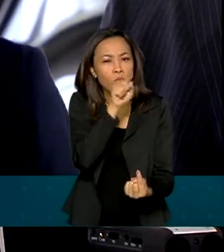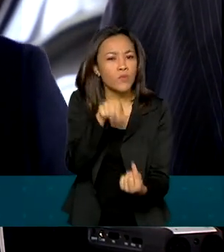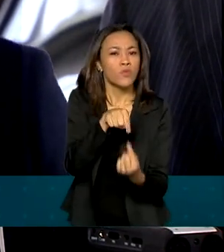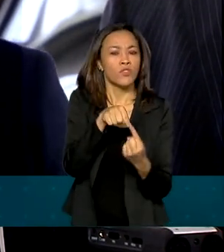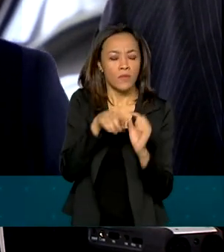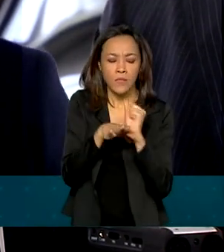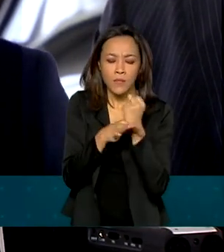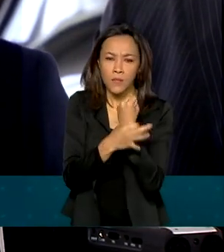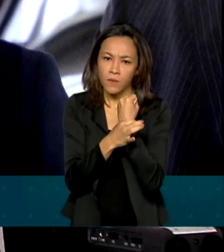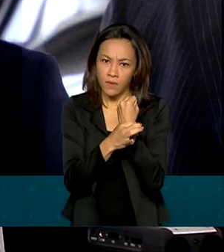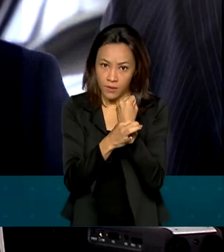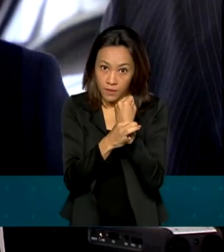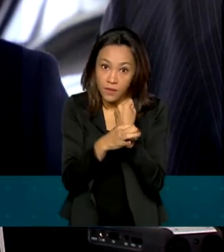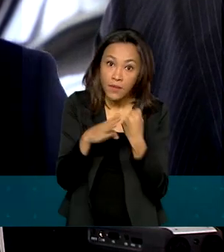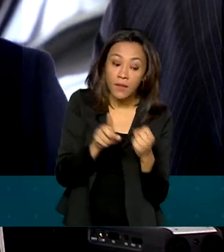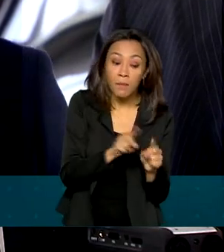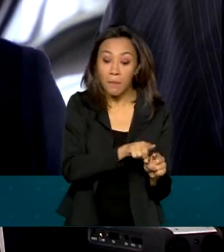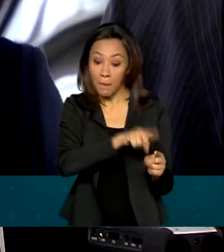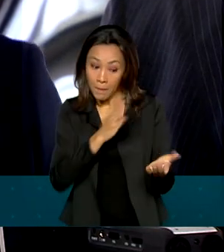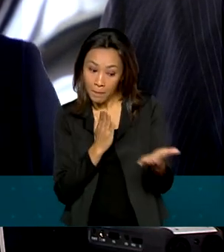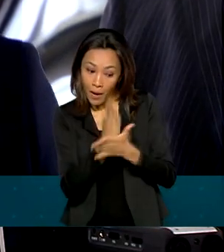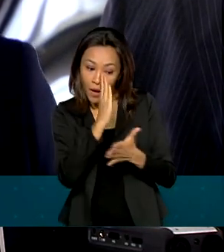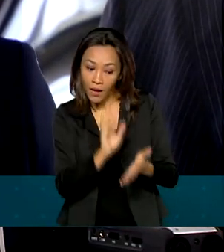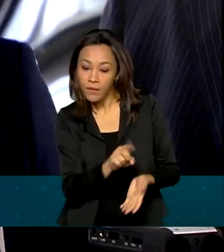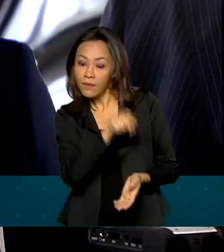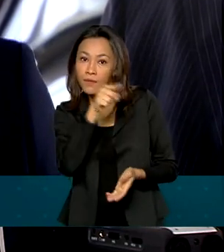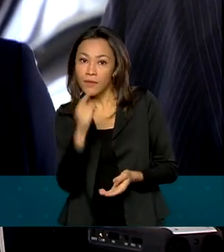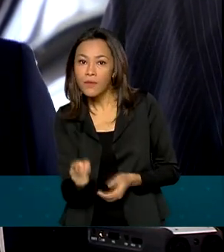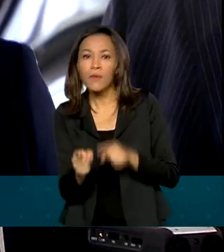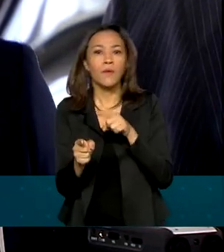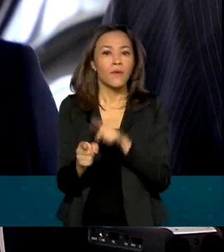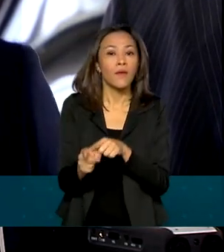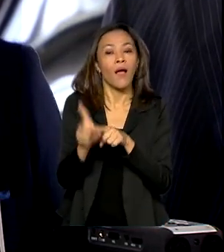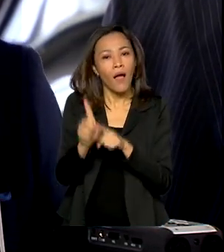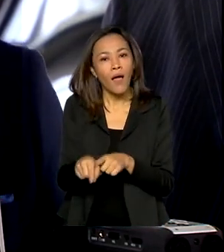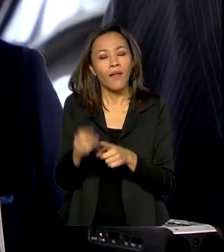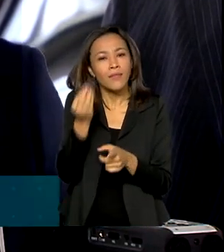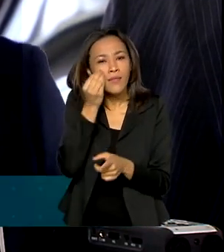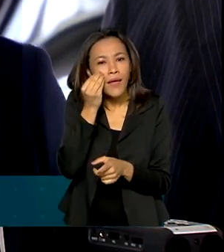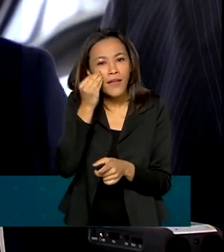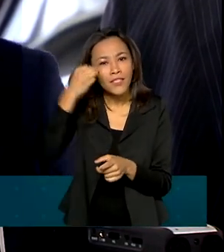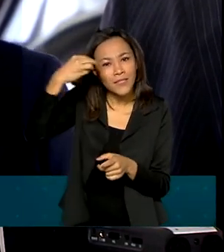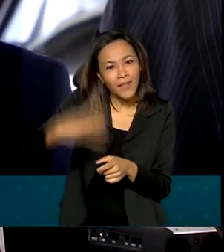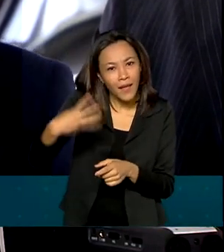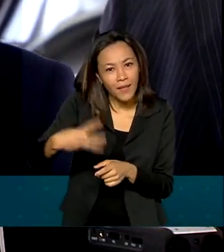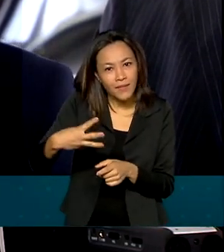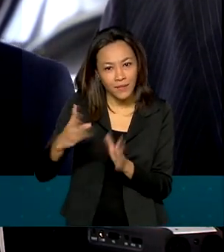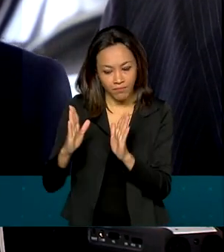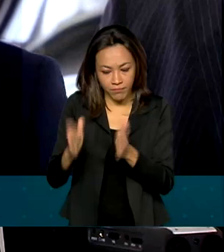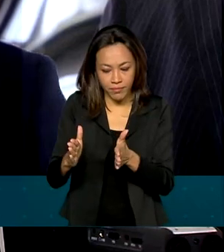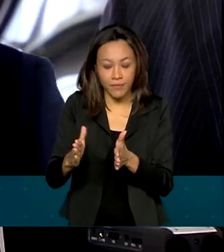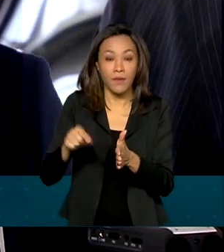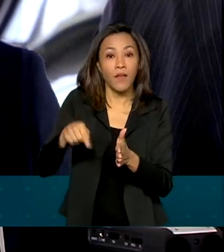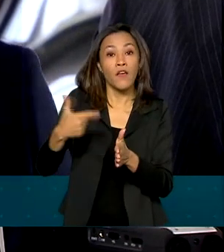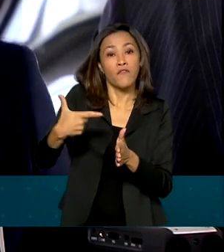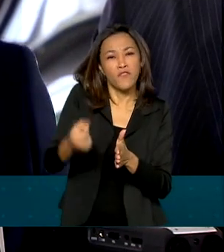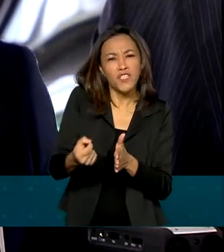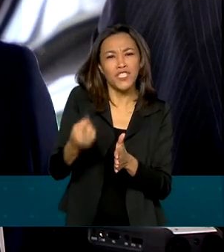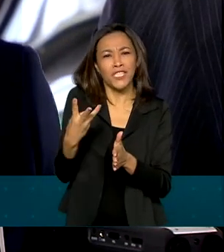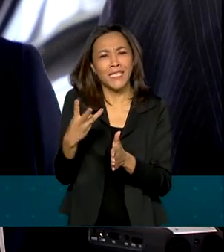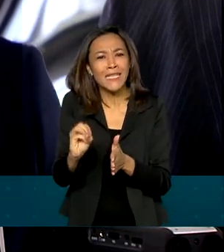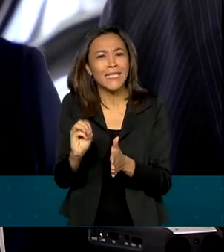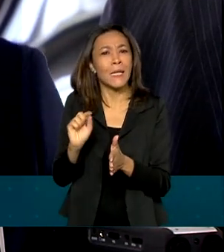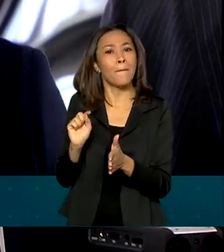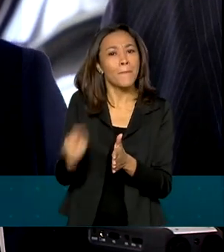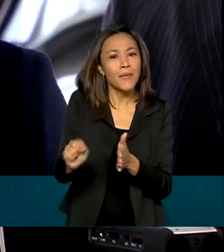vacina. Logo depois desses testes, entram os testes clínicos fase 3, que é aí já que são com 20 mil, 30 mil